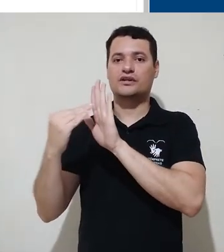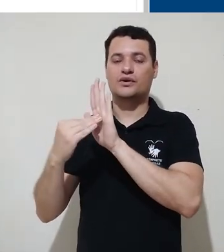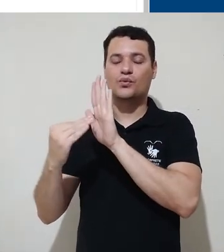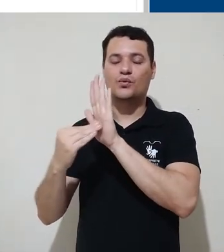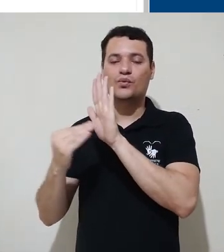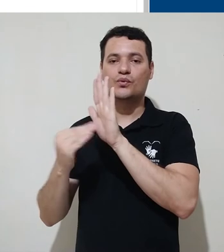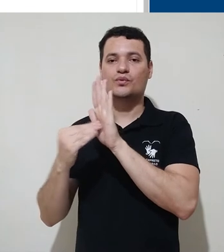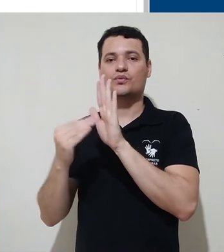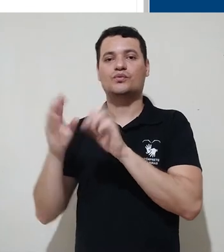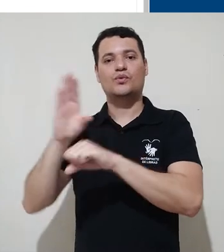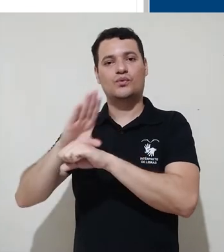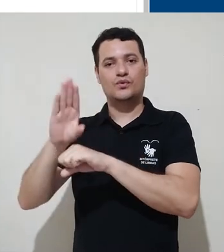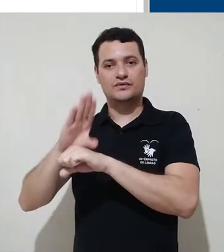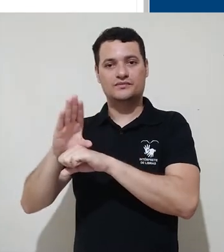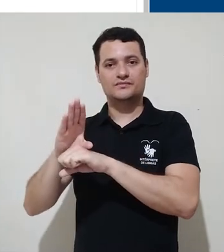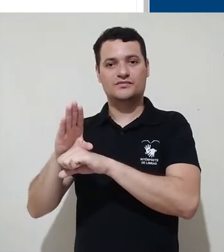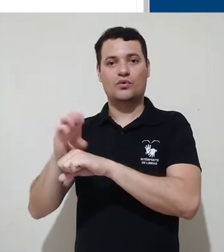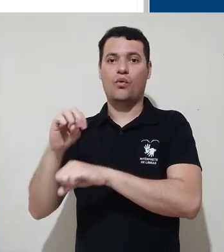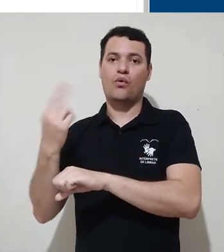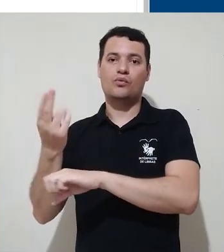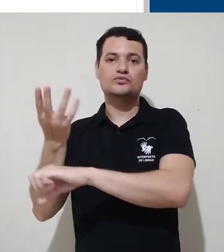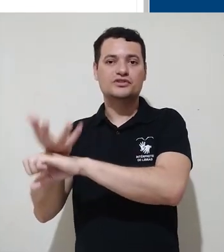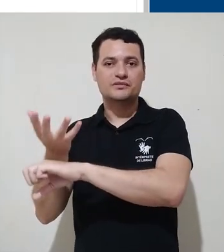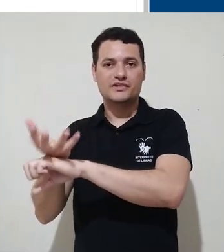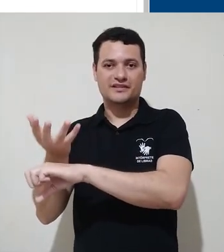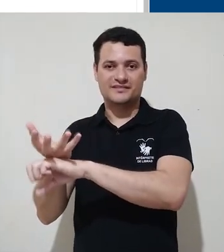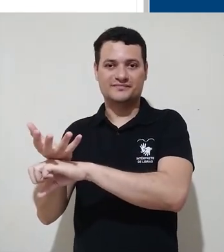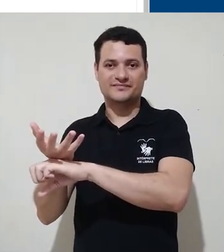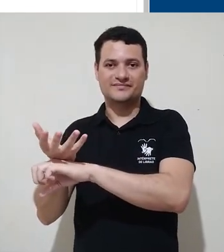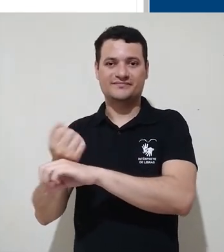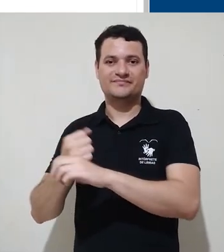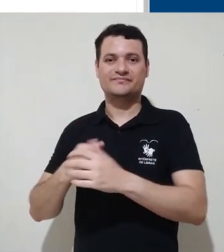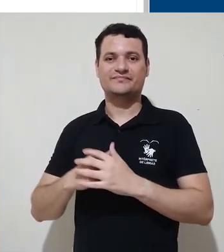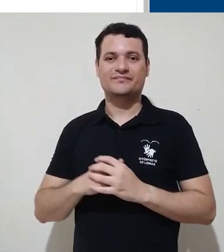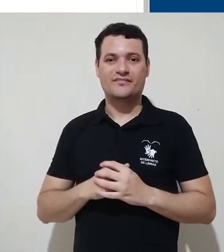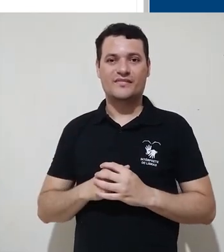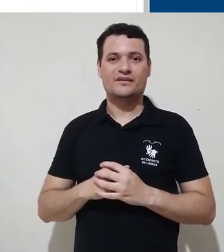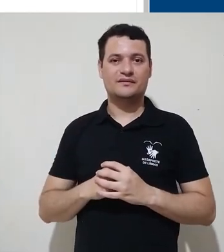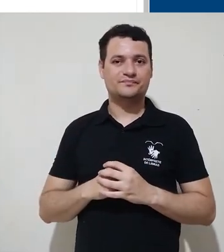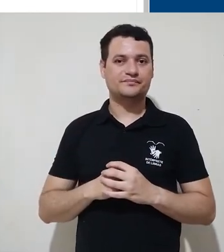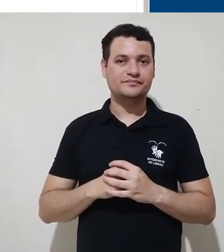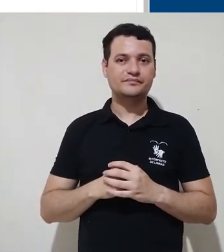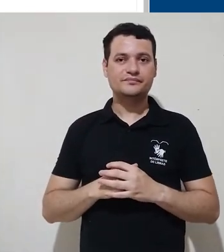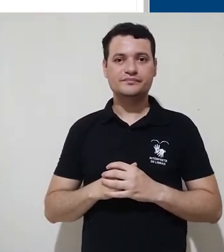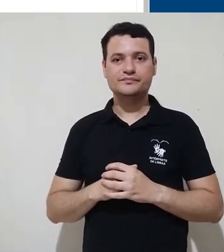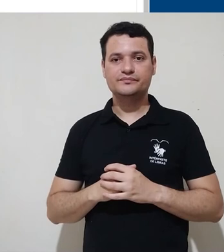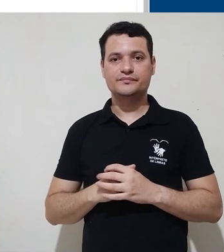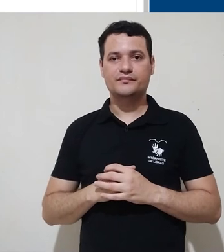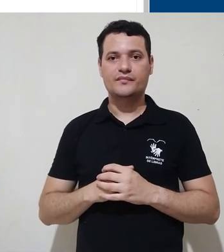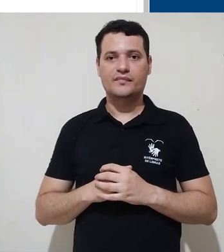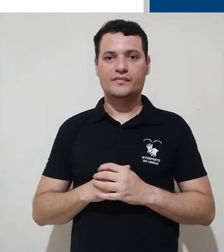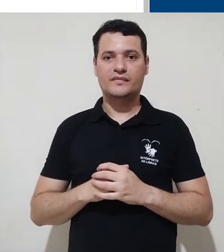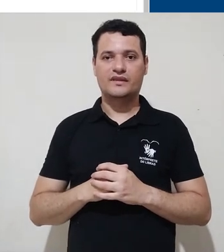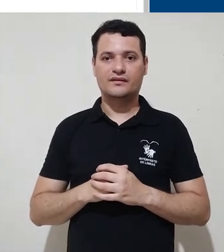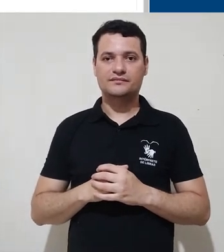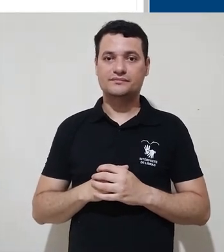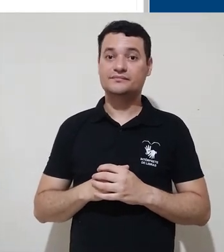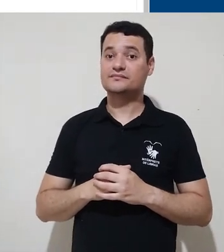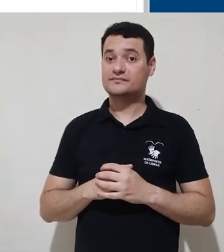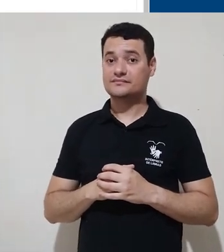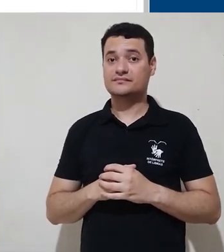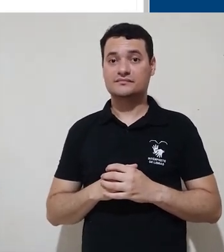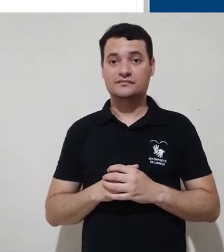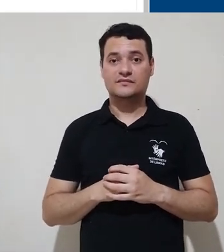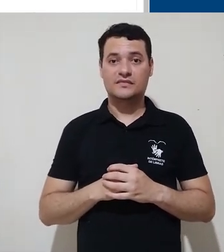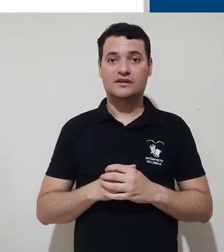que nós chamamos, no caso, de disciplina. Para o Moodle, o nome é curso. Para nós, a gente chamaria de disciplina.